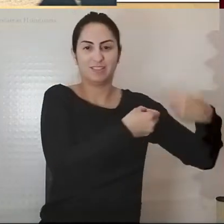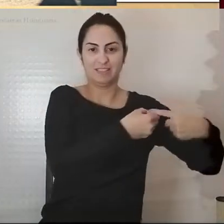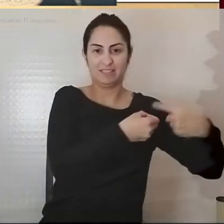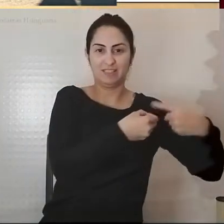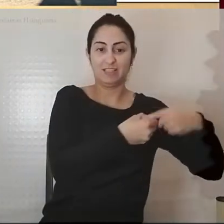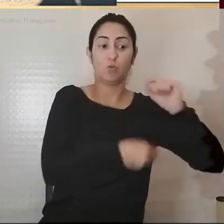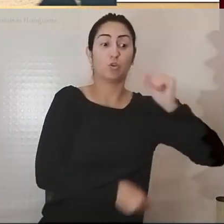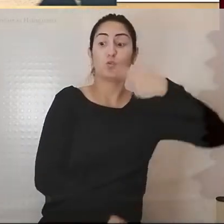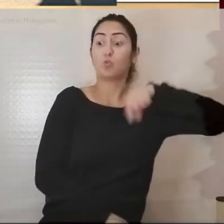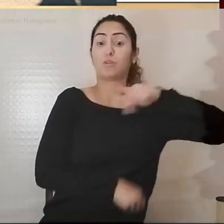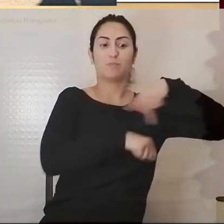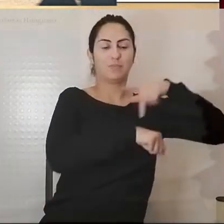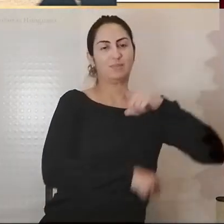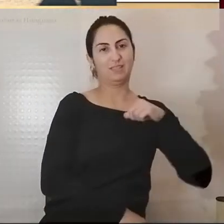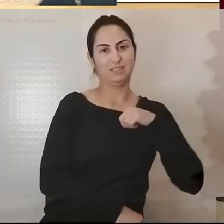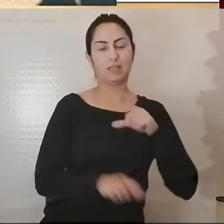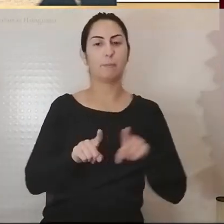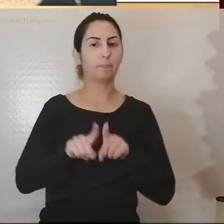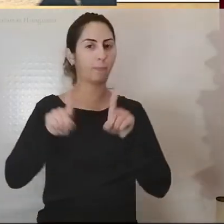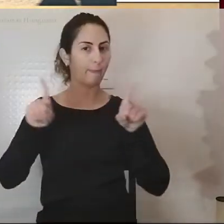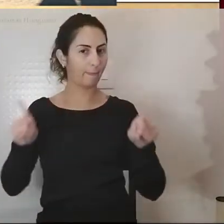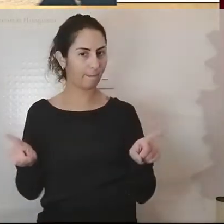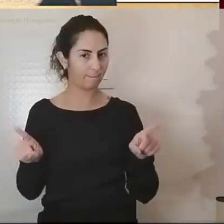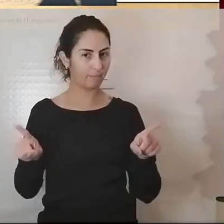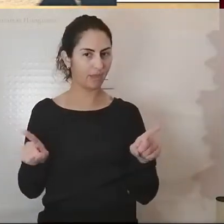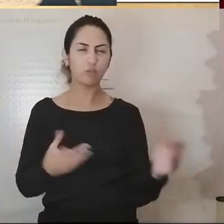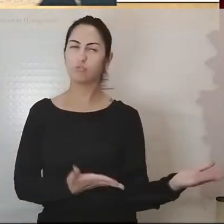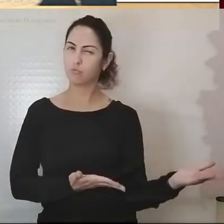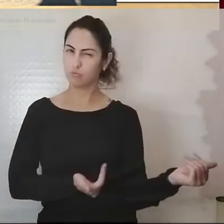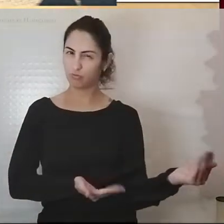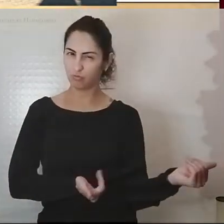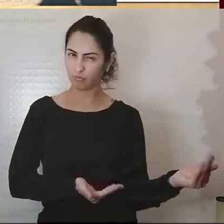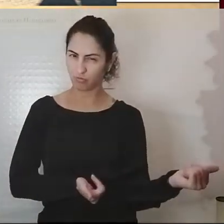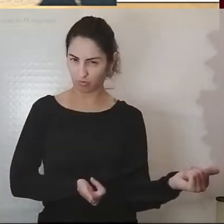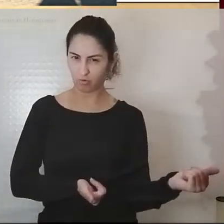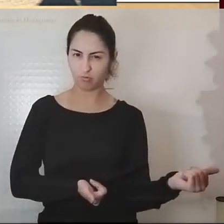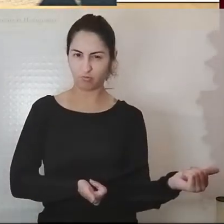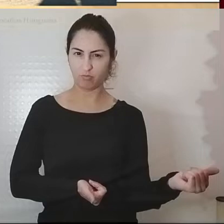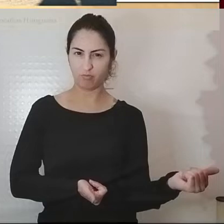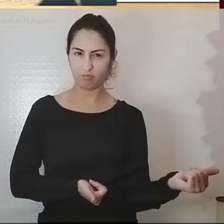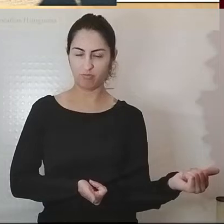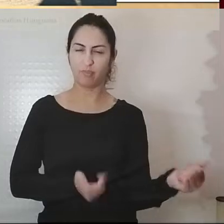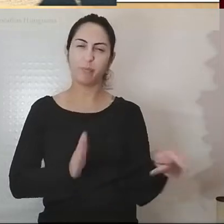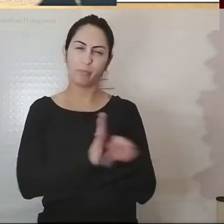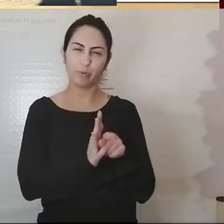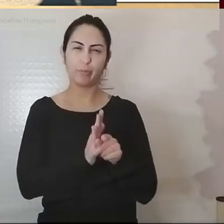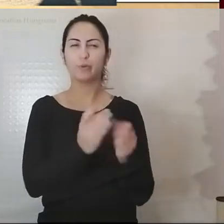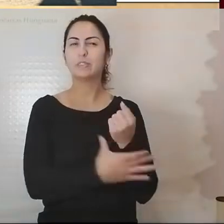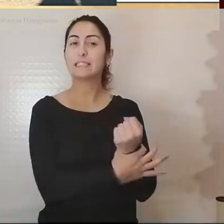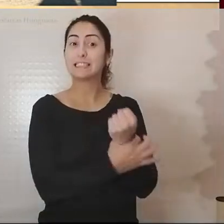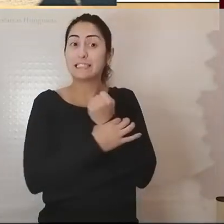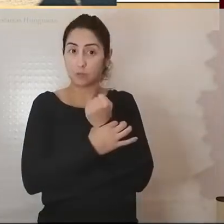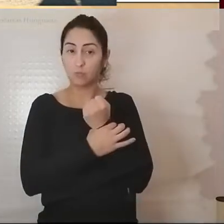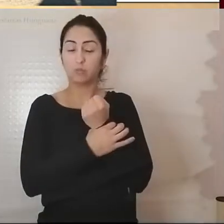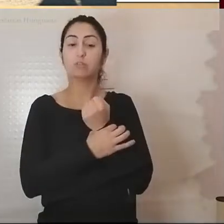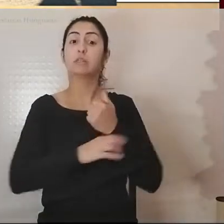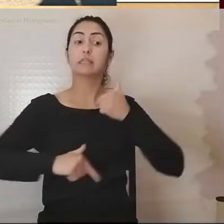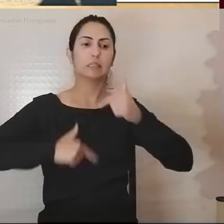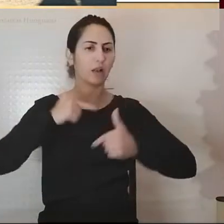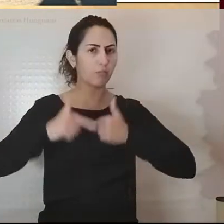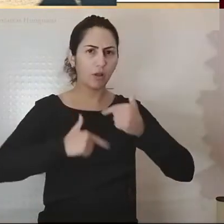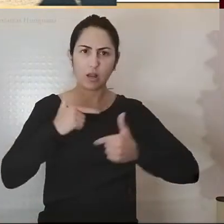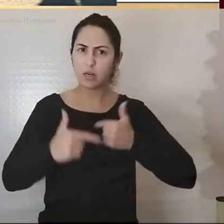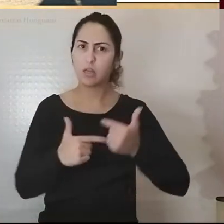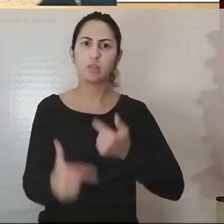país tem. Mas os nossos jovens, as Forças de Defesa e Segurança, estão a trabalhar noite e